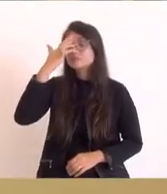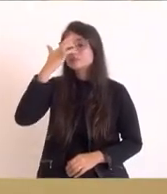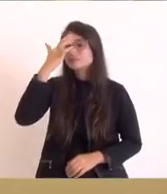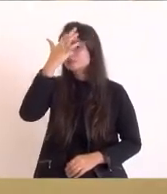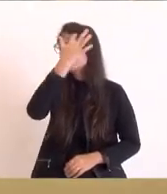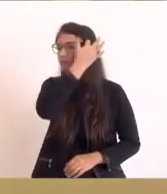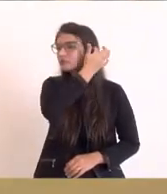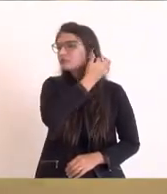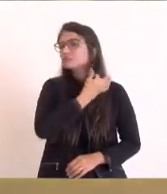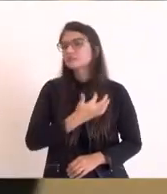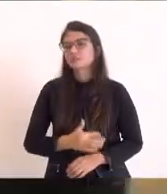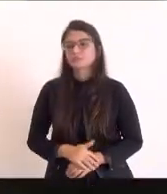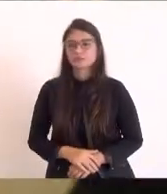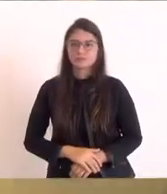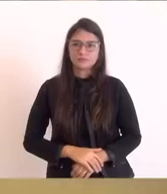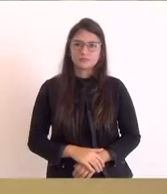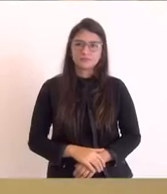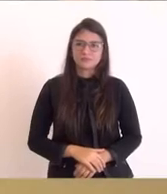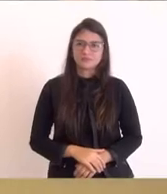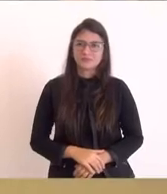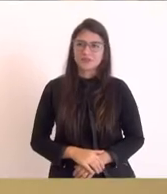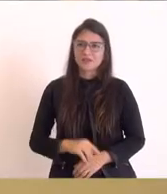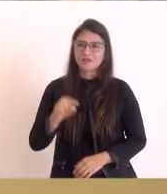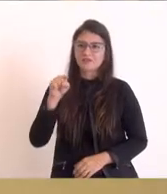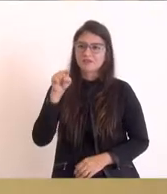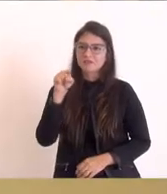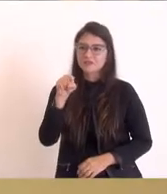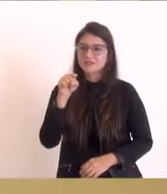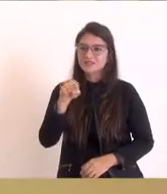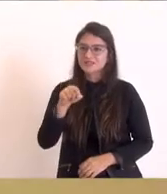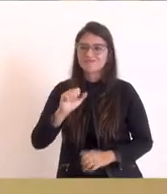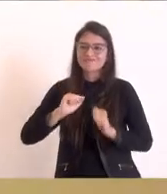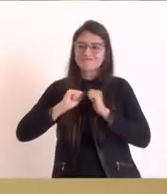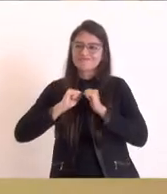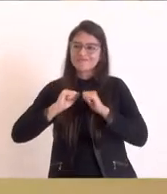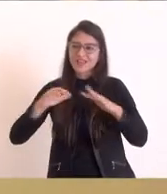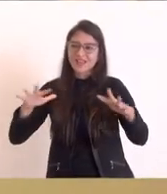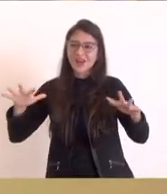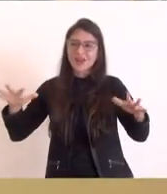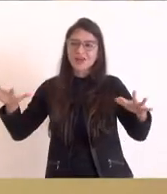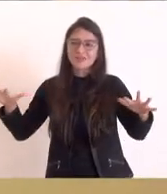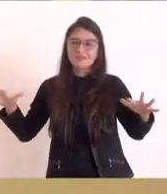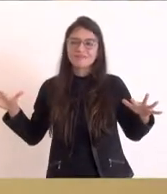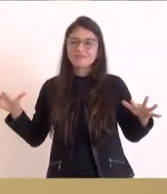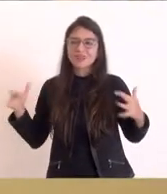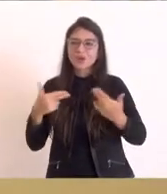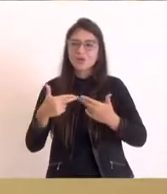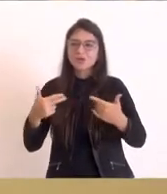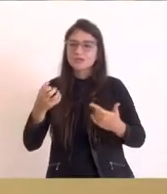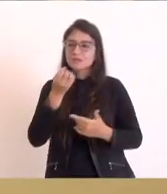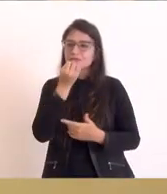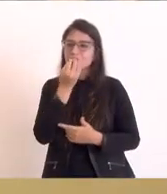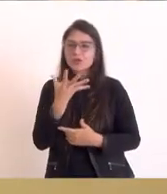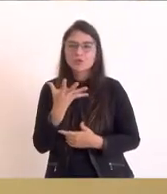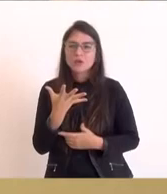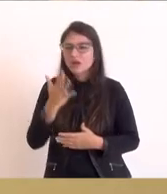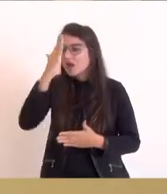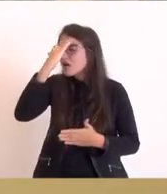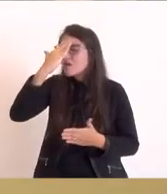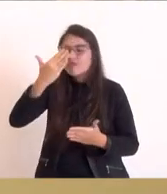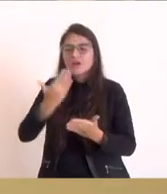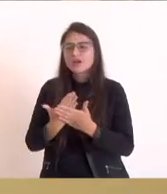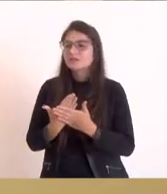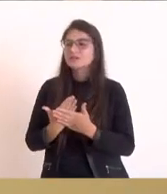você não contamina você transmite para todos nós confiança segurança